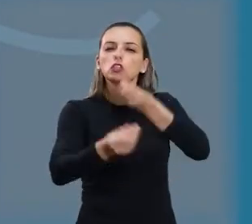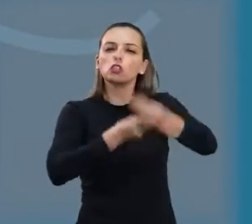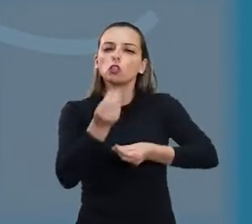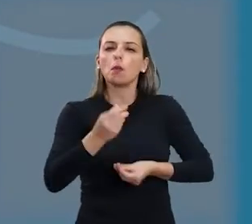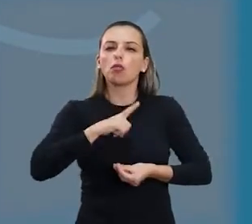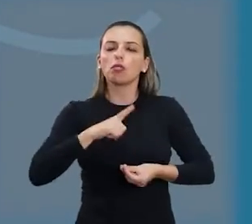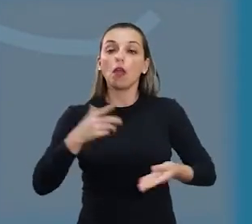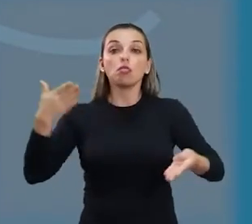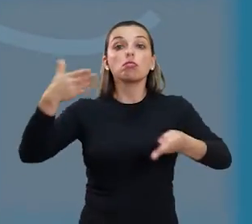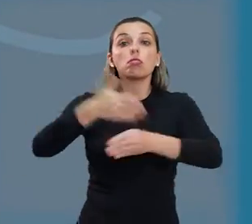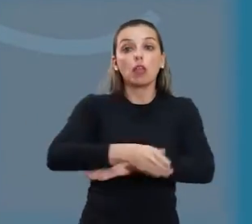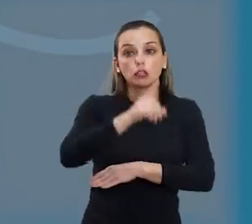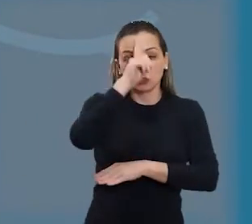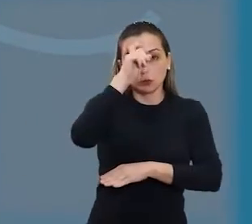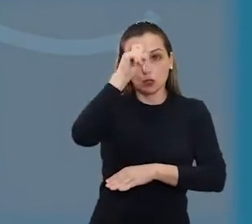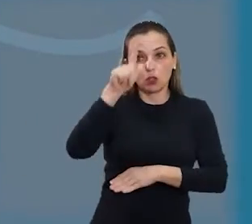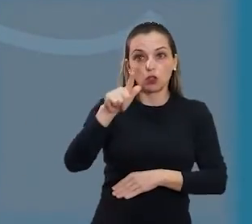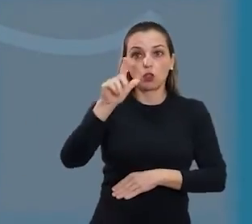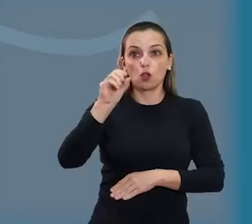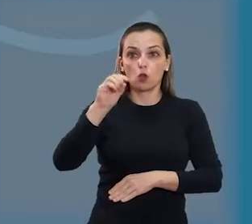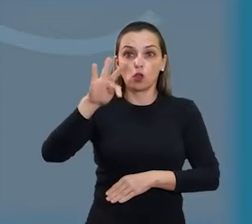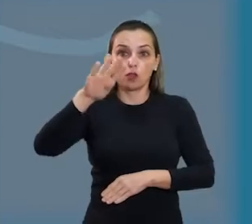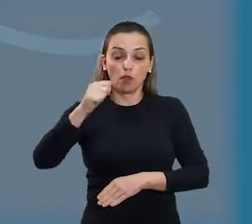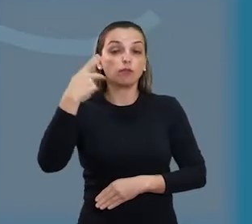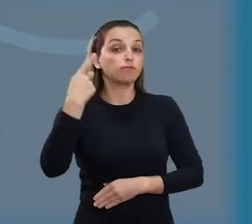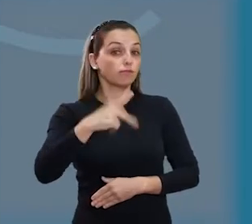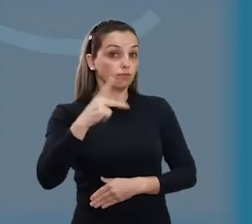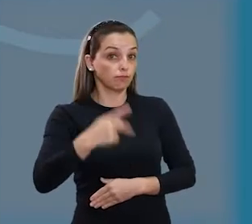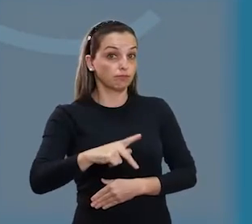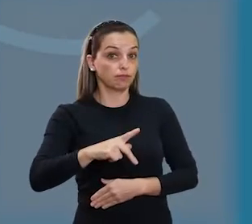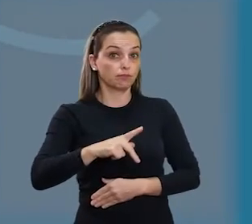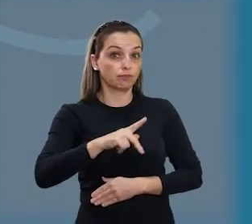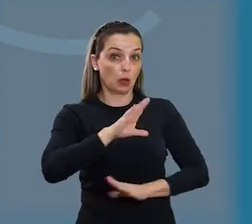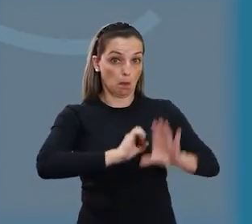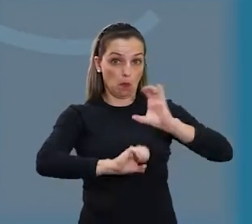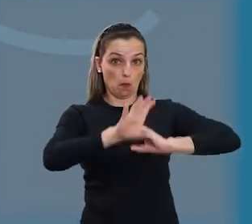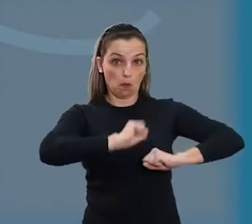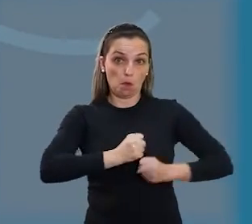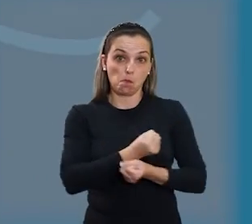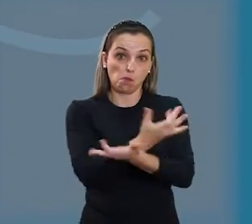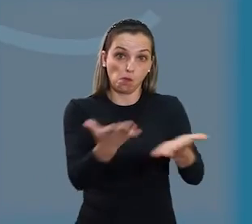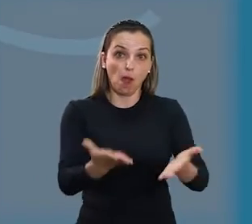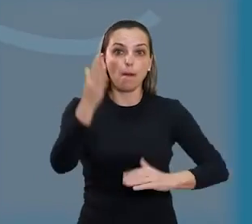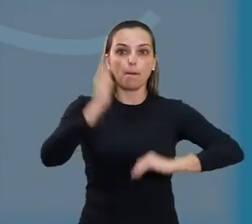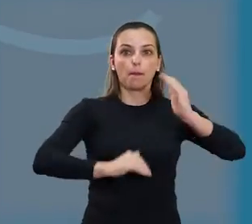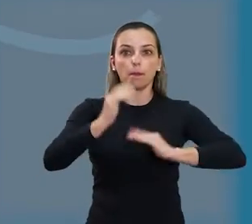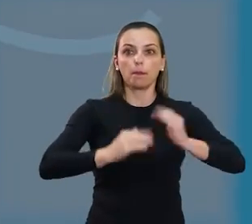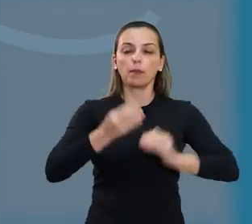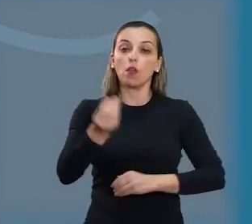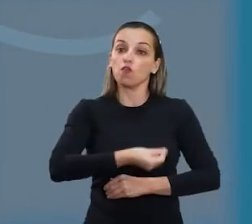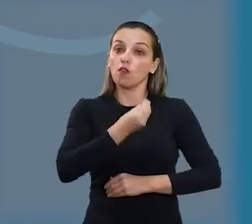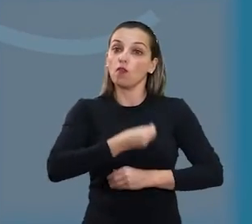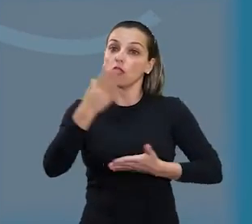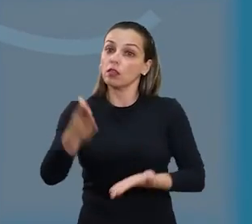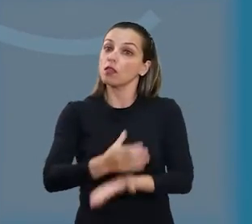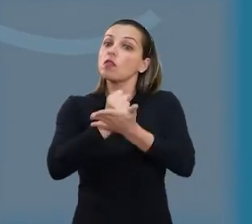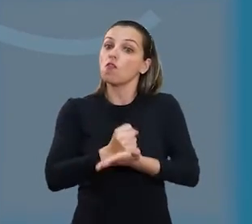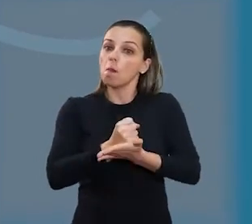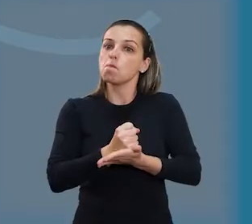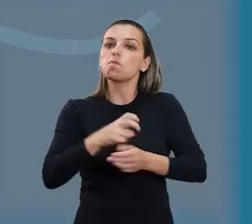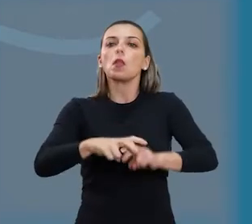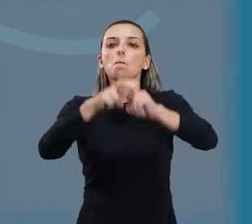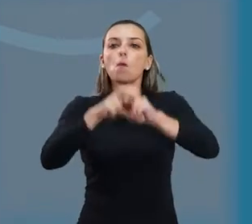doar e ter mais informações, procure a maternidade gota de leite, a nossa fungota. Doar leite materno humano